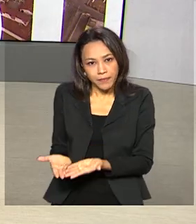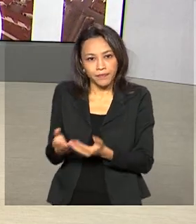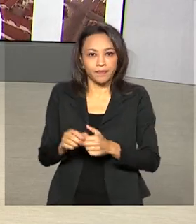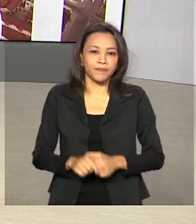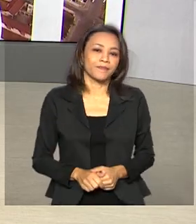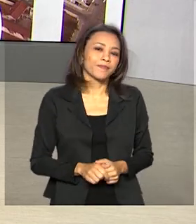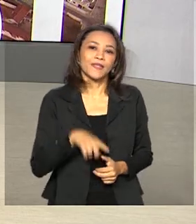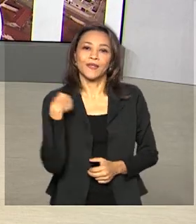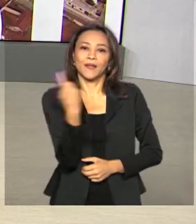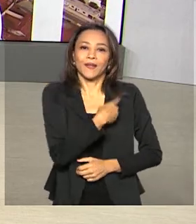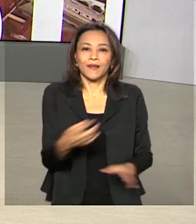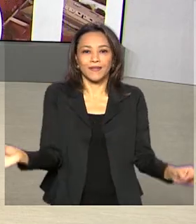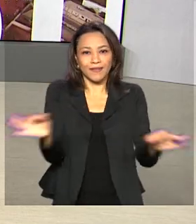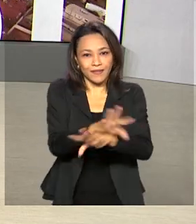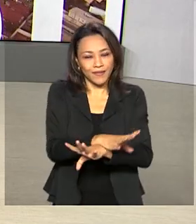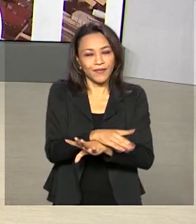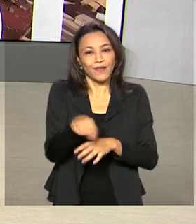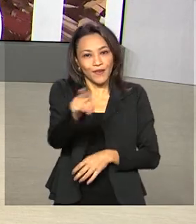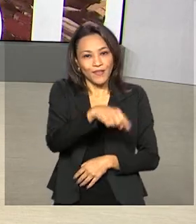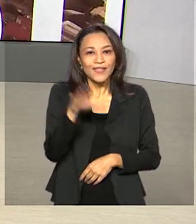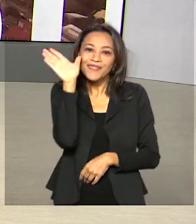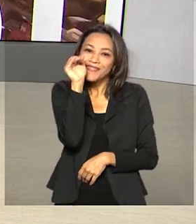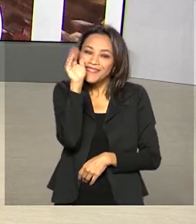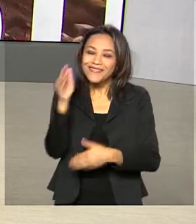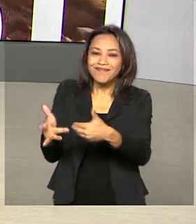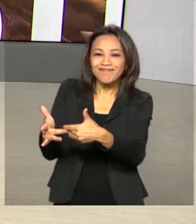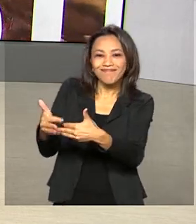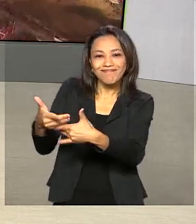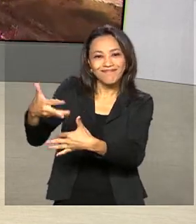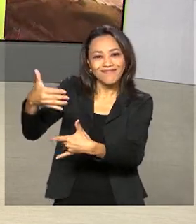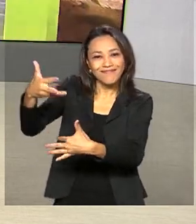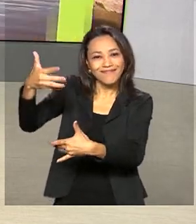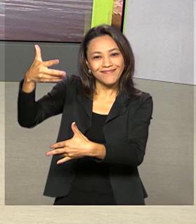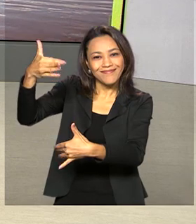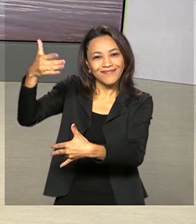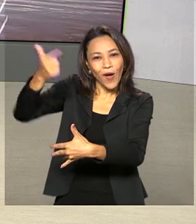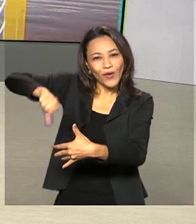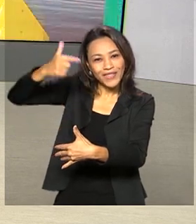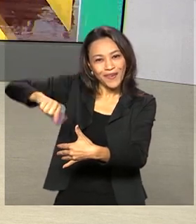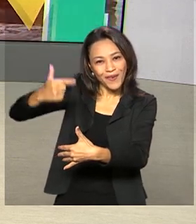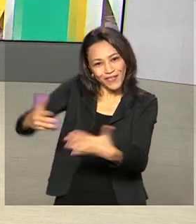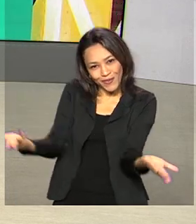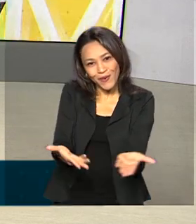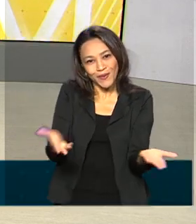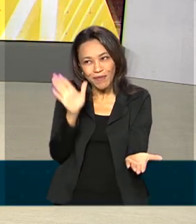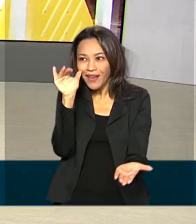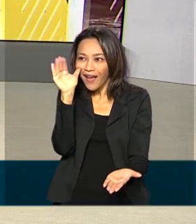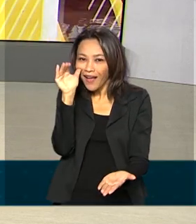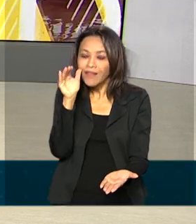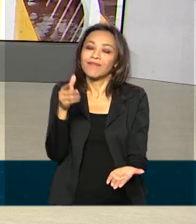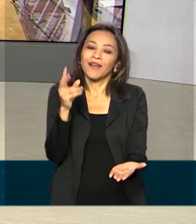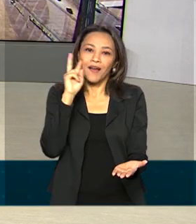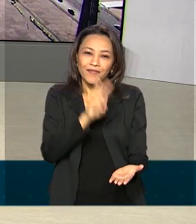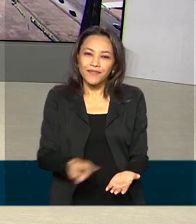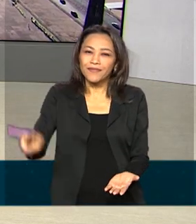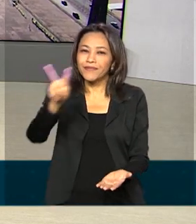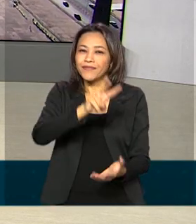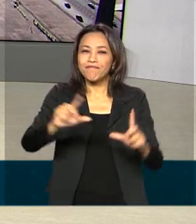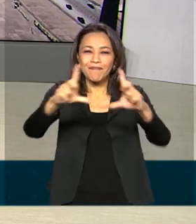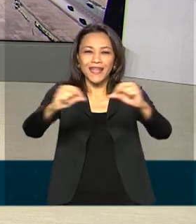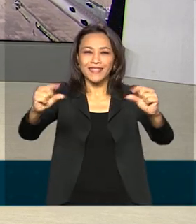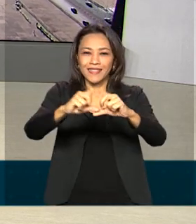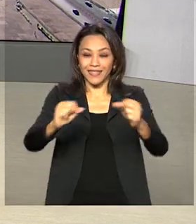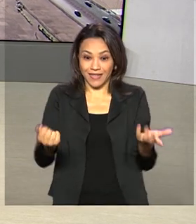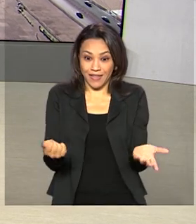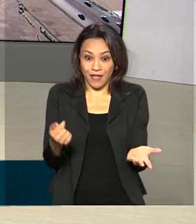O Brasil em Dia fica por aqui. Nas nossas redes sociais você pode rever as reportagens de hoje. Fique com imagens de Brasília, faz